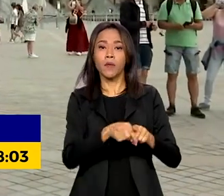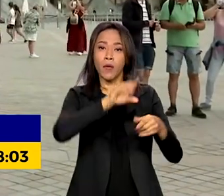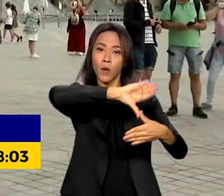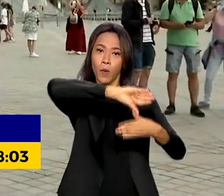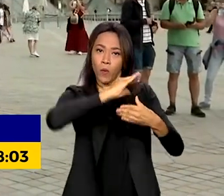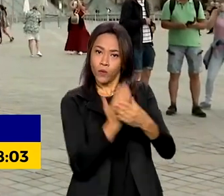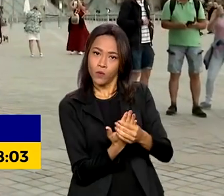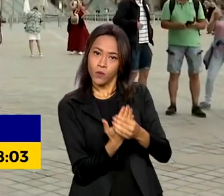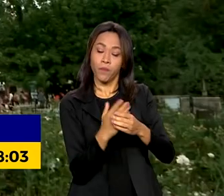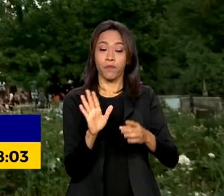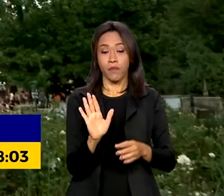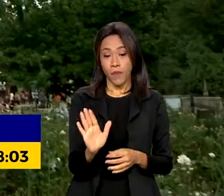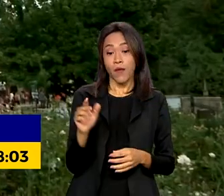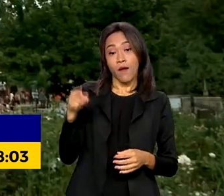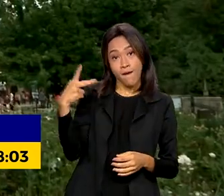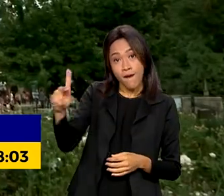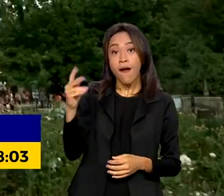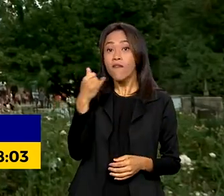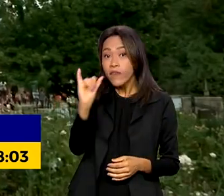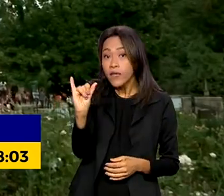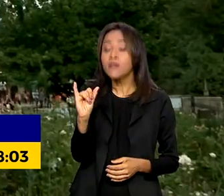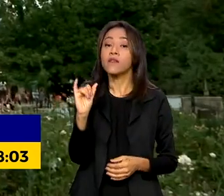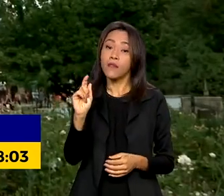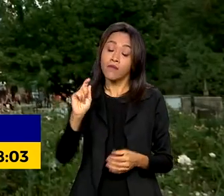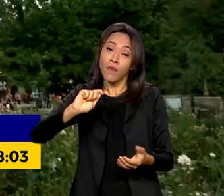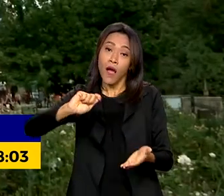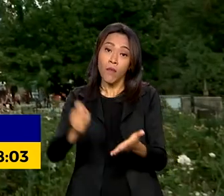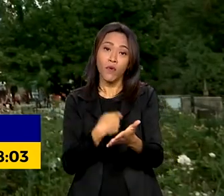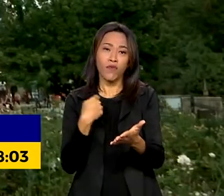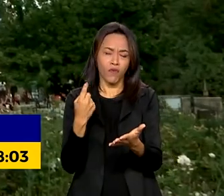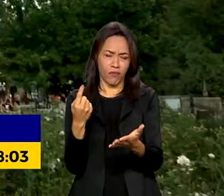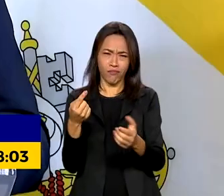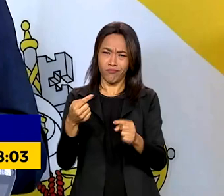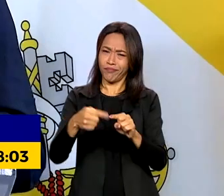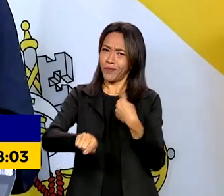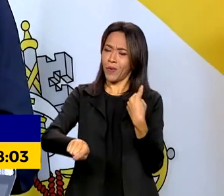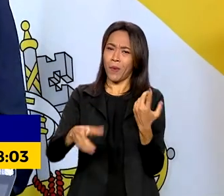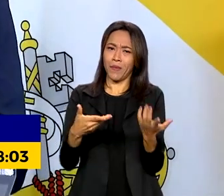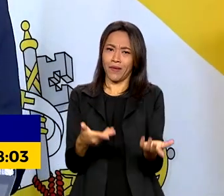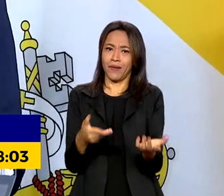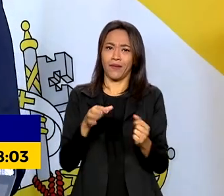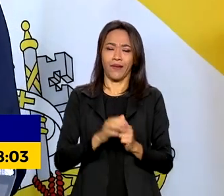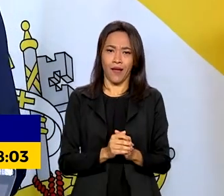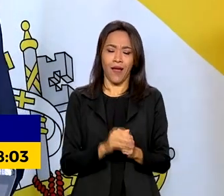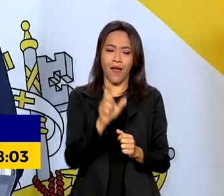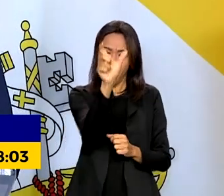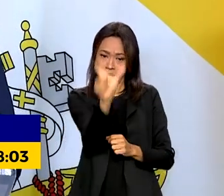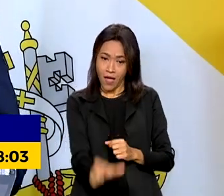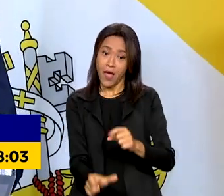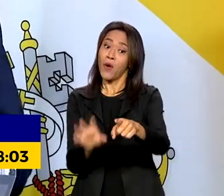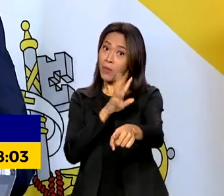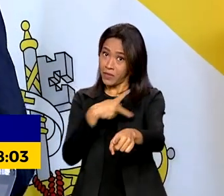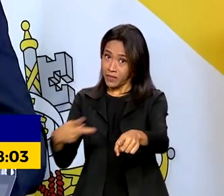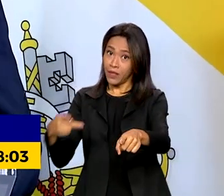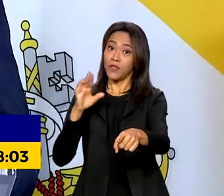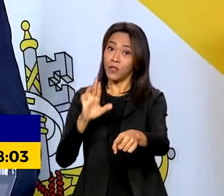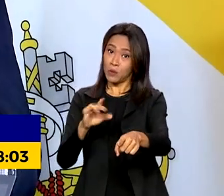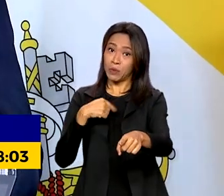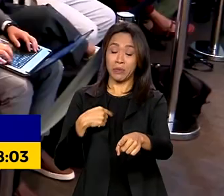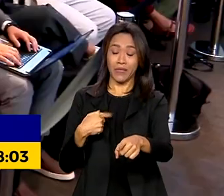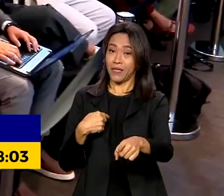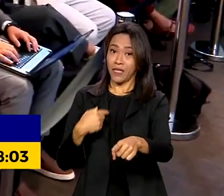Assembleia Nacional Francesa aprovou uma resolução contrária ao acordo. Em coletiva, o presidente Lula criticou as restrições